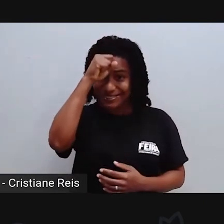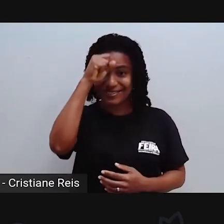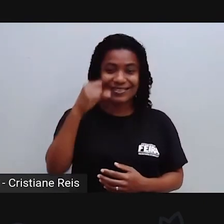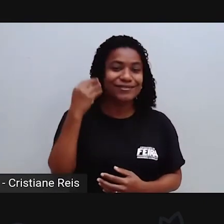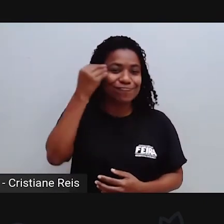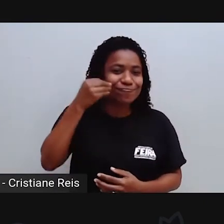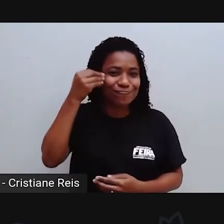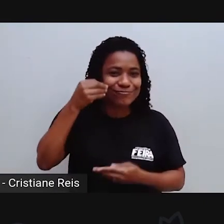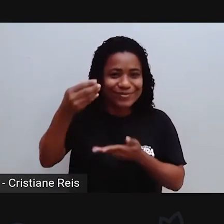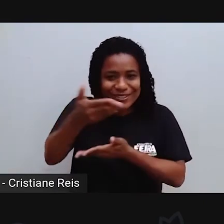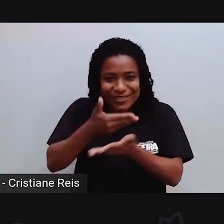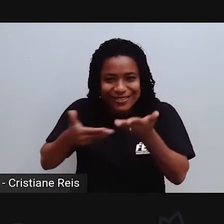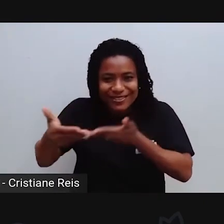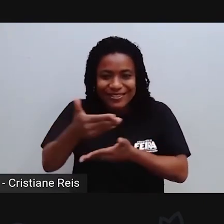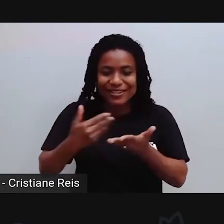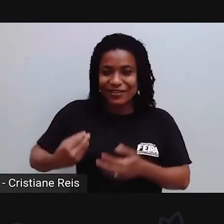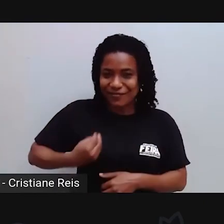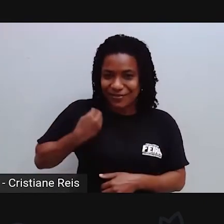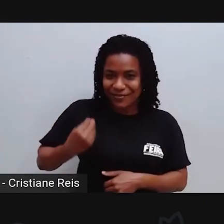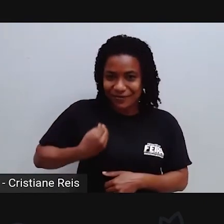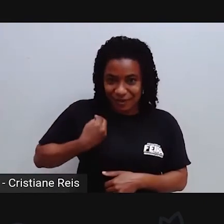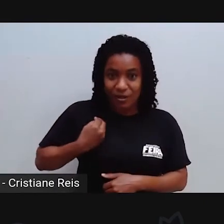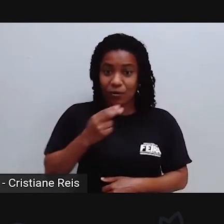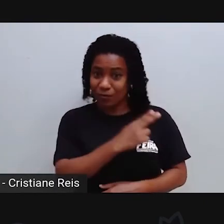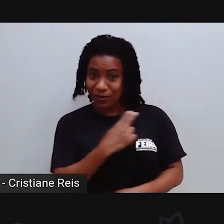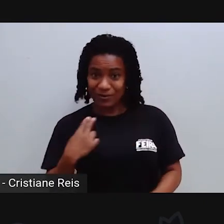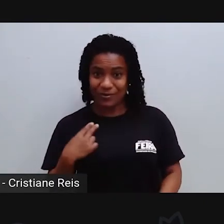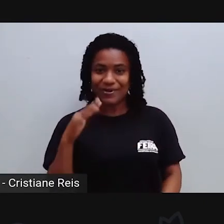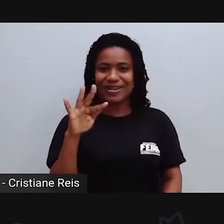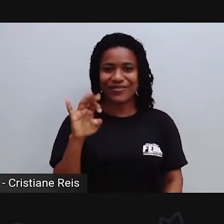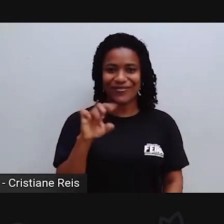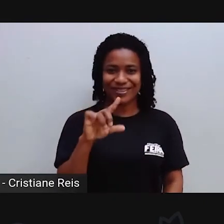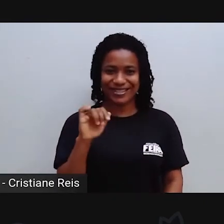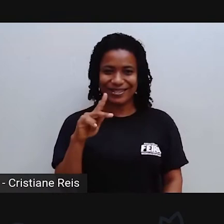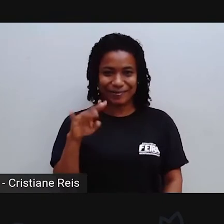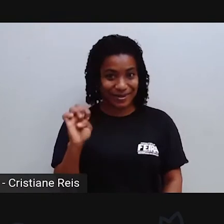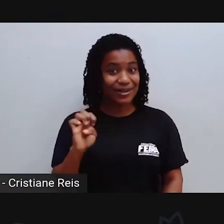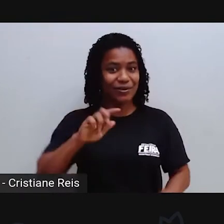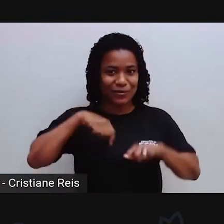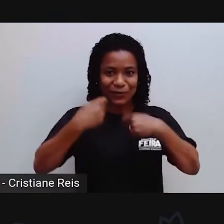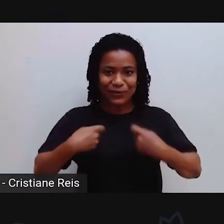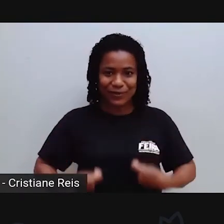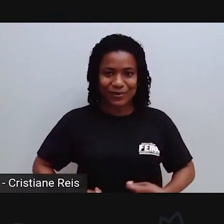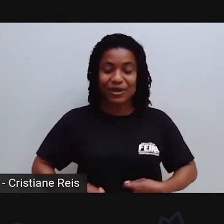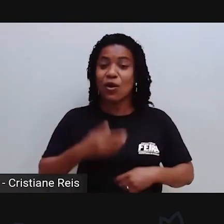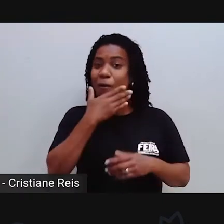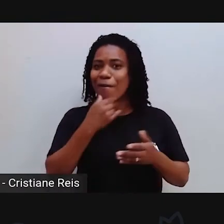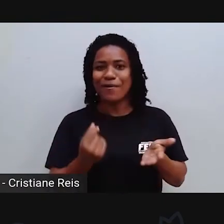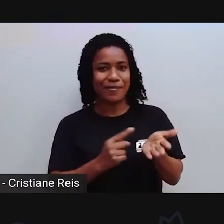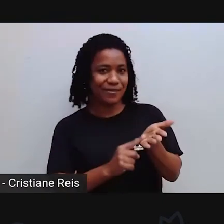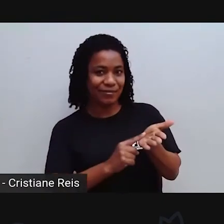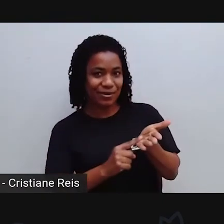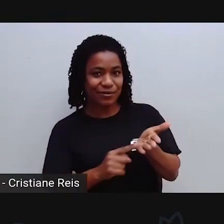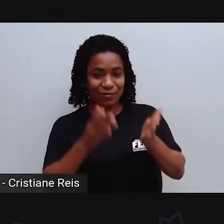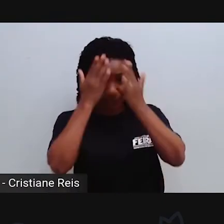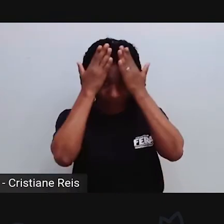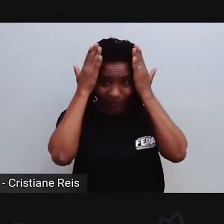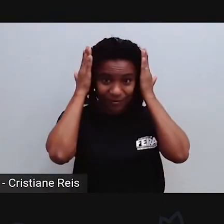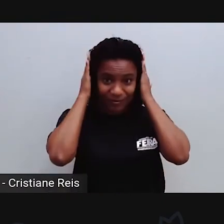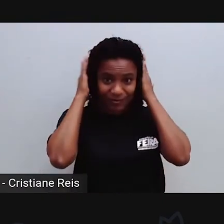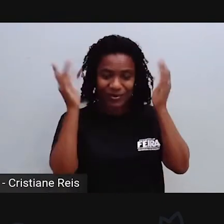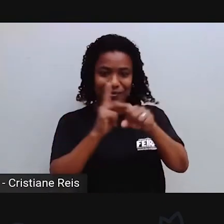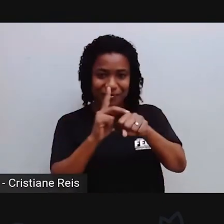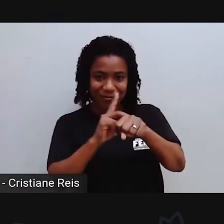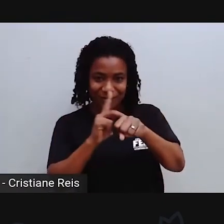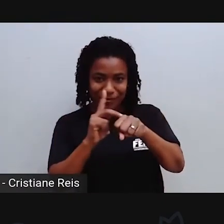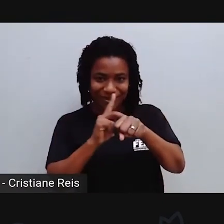Passos e eu vou fazer agora minha audiodescrição. Eu sou um homem branco, de cabelo preto, meu cabelo está curto